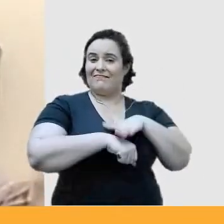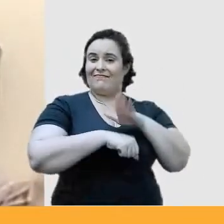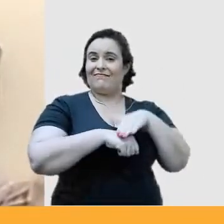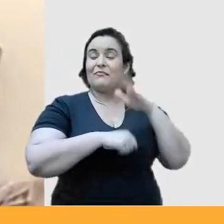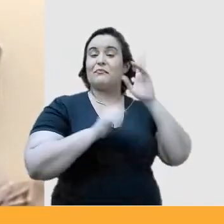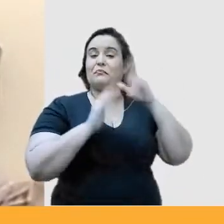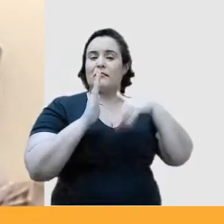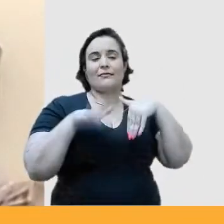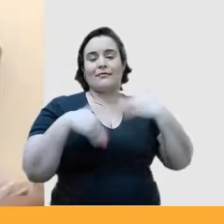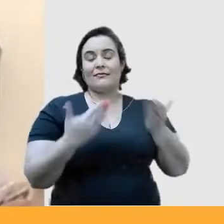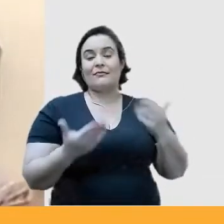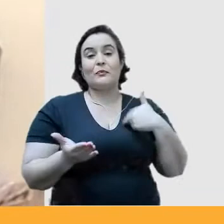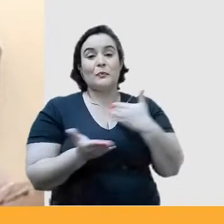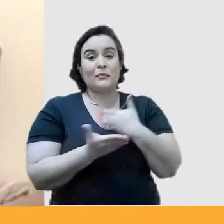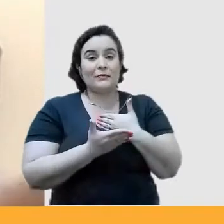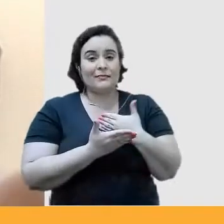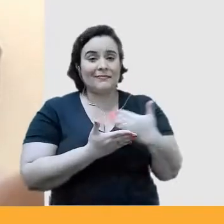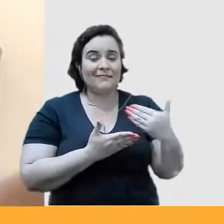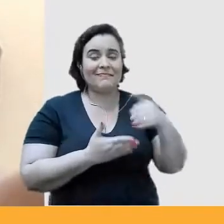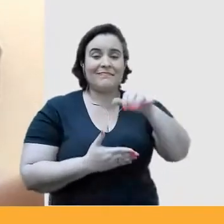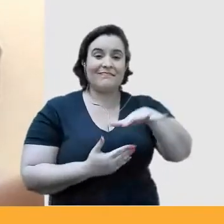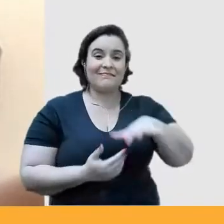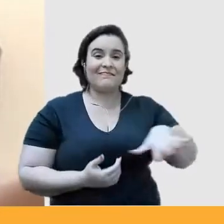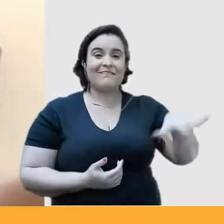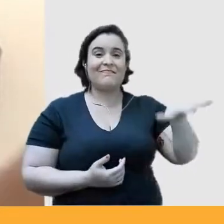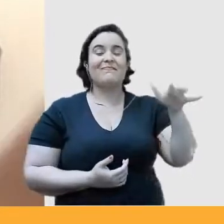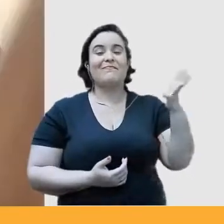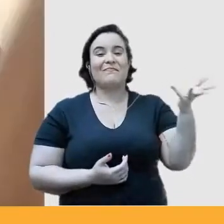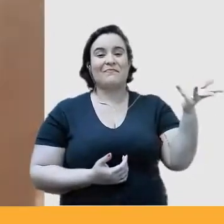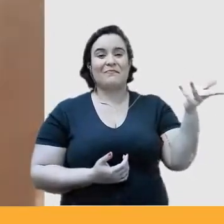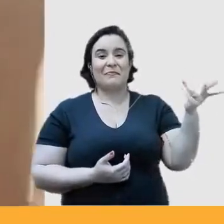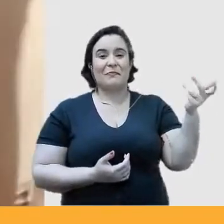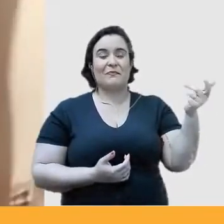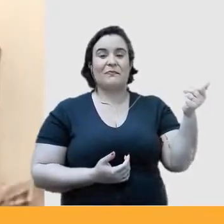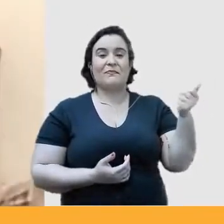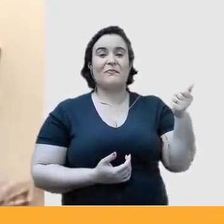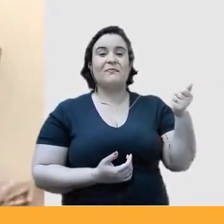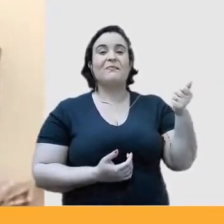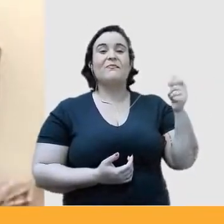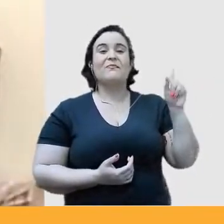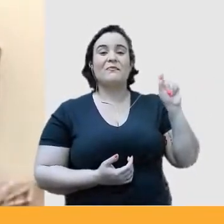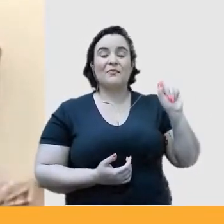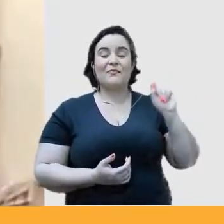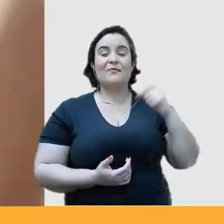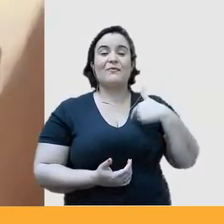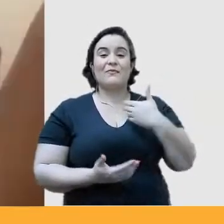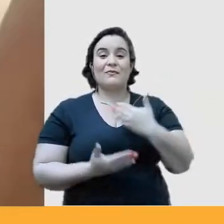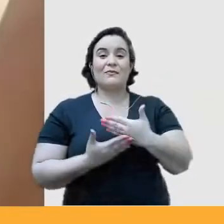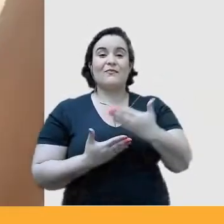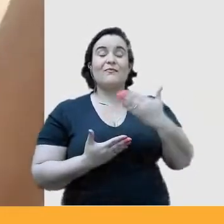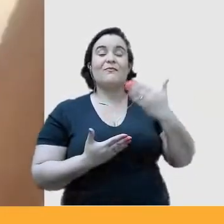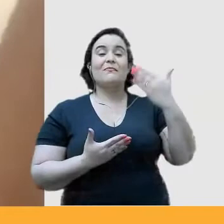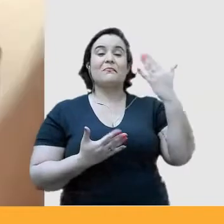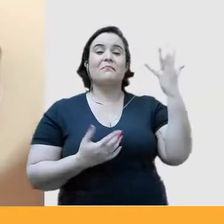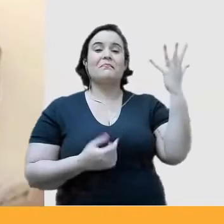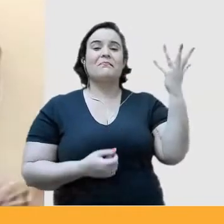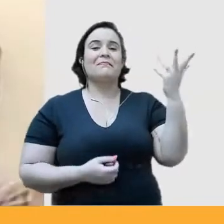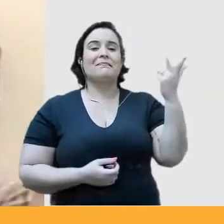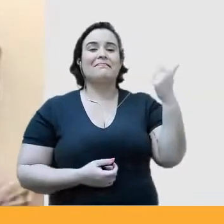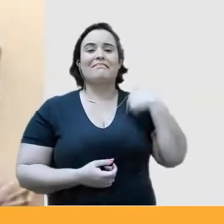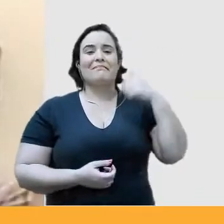e eu comecei ali, naquele espaço maravilhoso, daquele pédio maravilhoso, eu não saí mais, porque